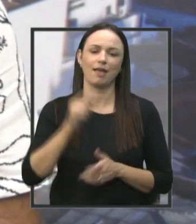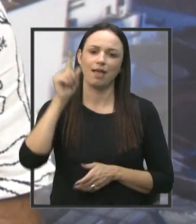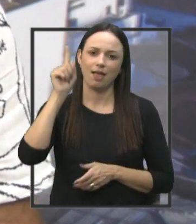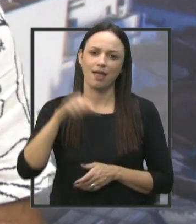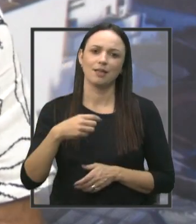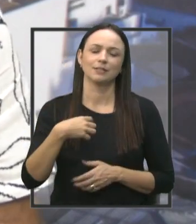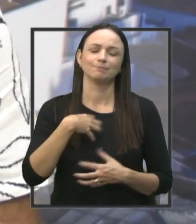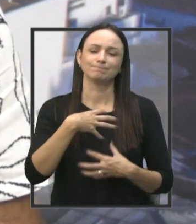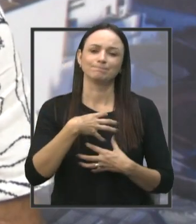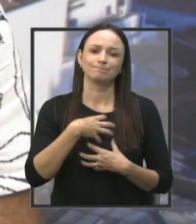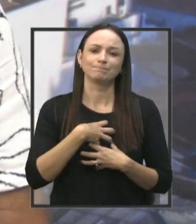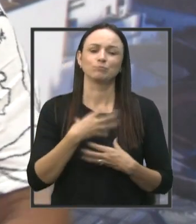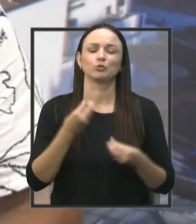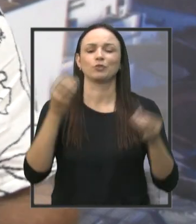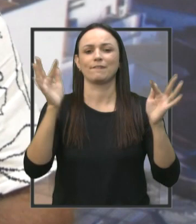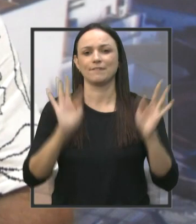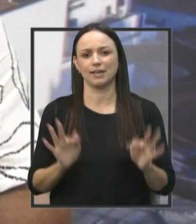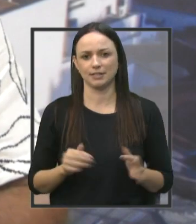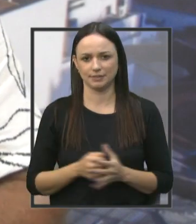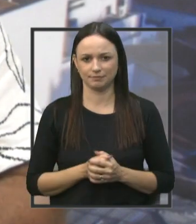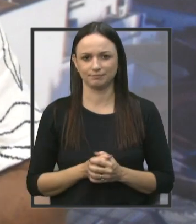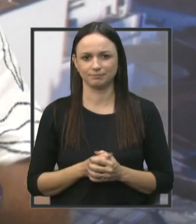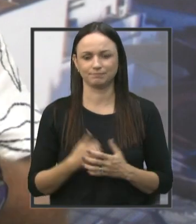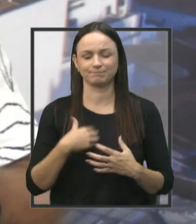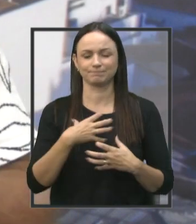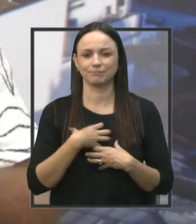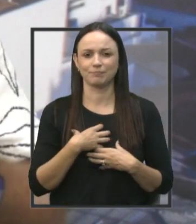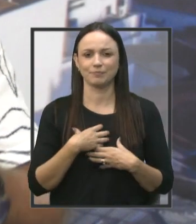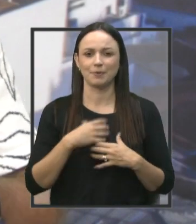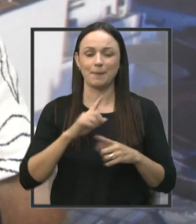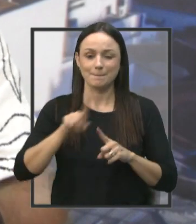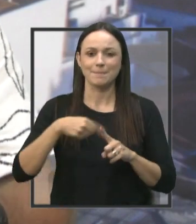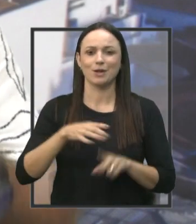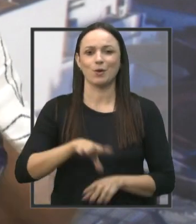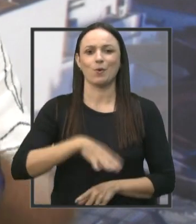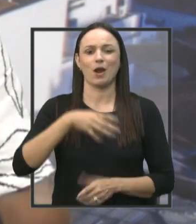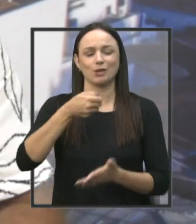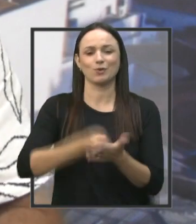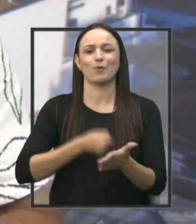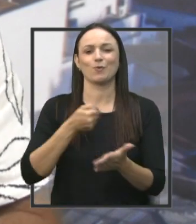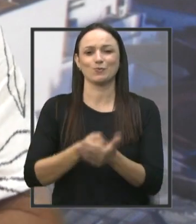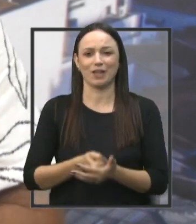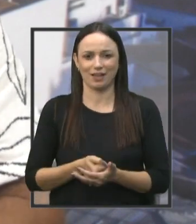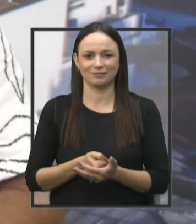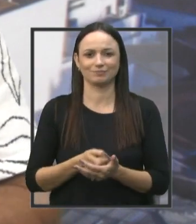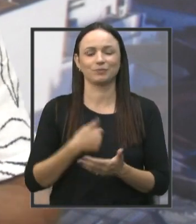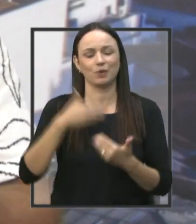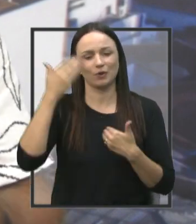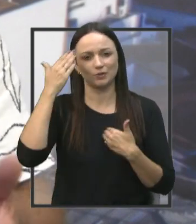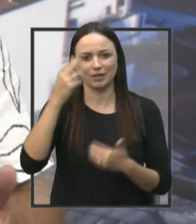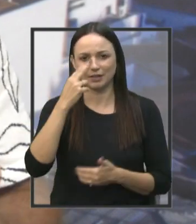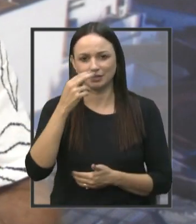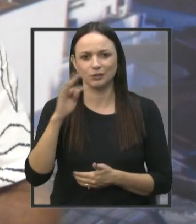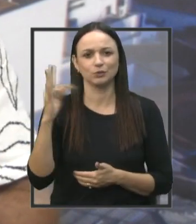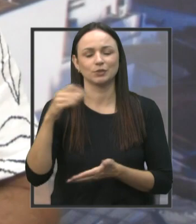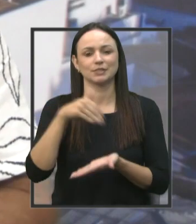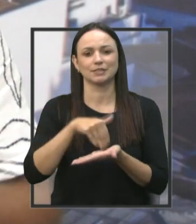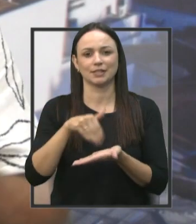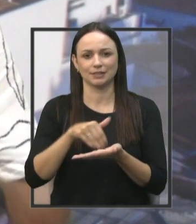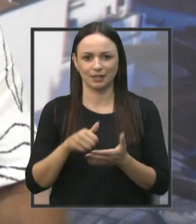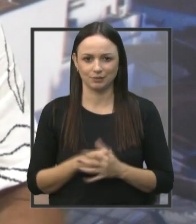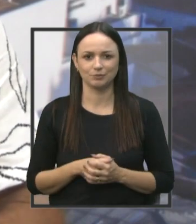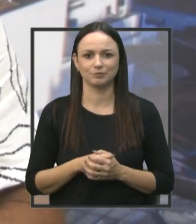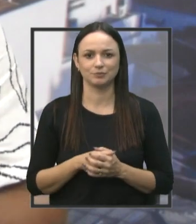que me deixa muito feliz e me deixa, assim, com mais coragem de poder lutar. tá? Agradeço aqui, viu, Anjo? Todos os secretários, tá?